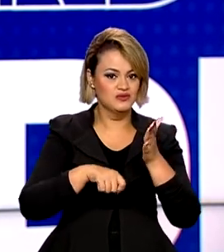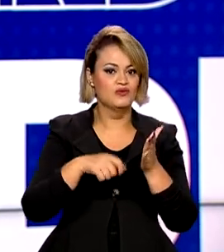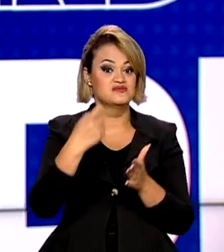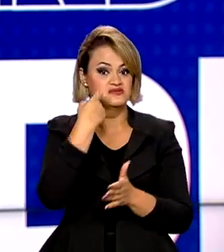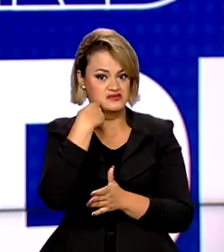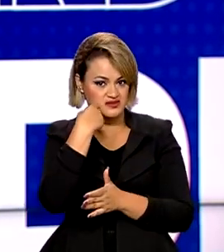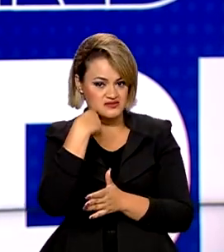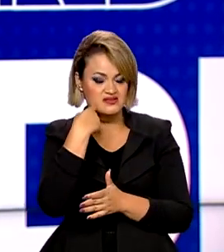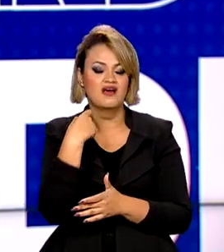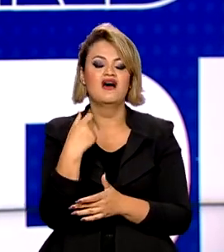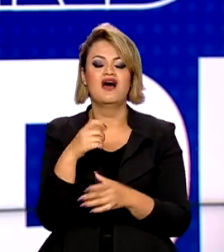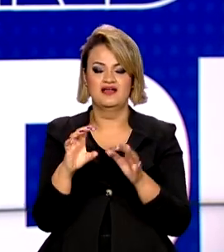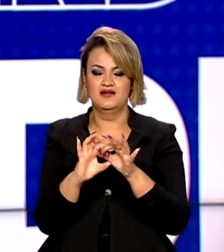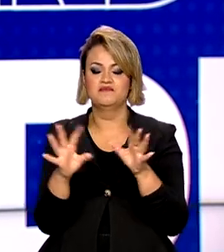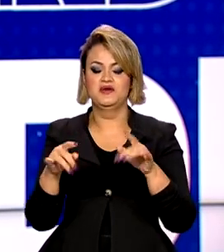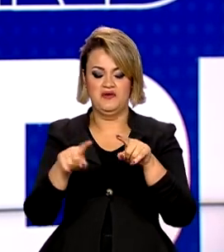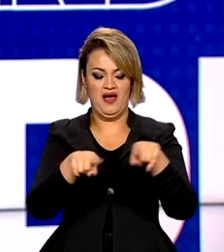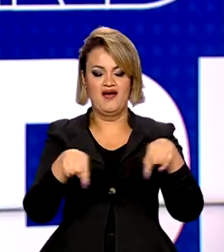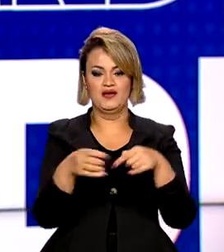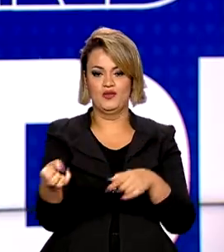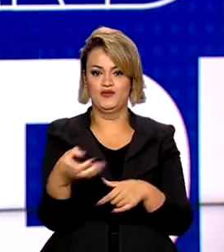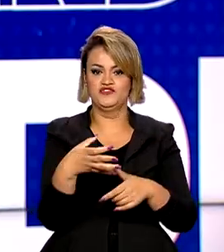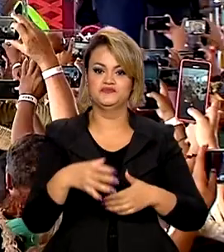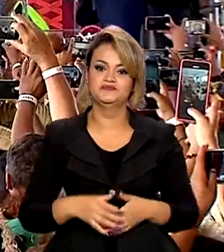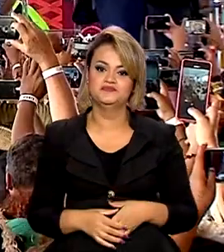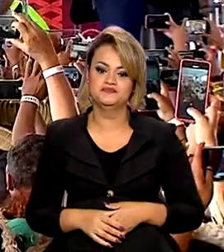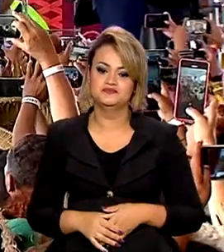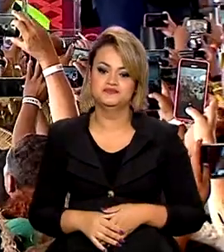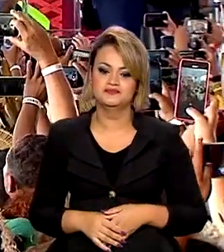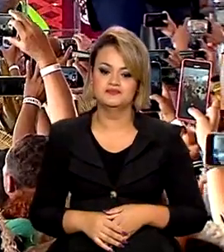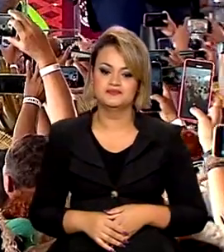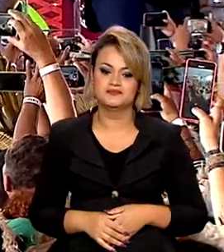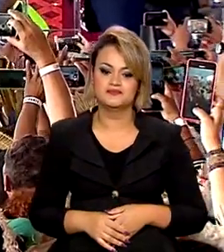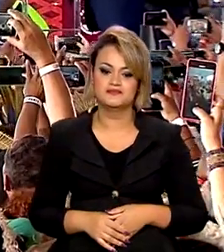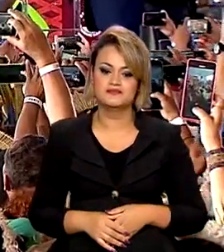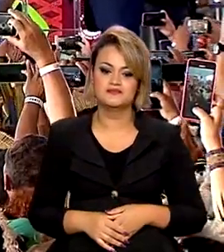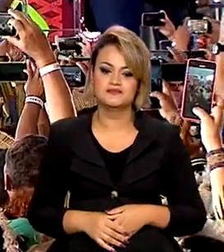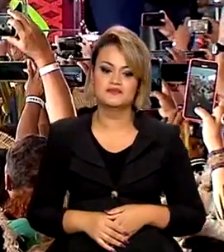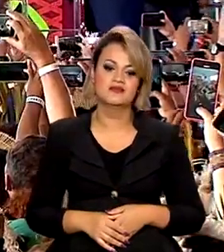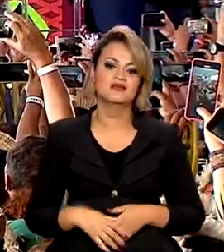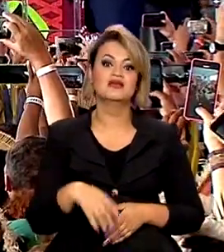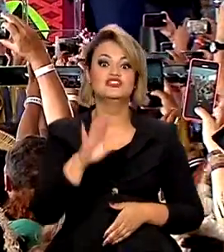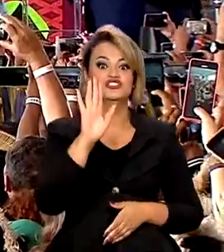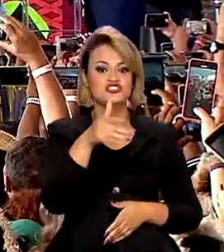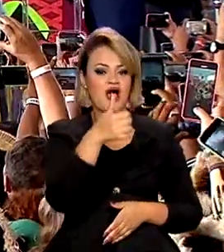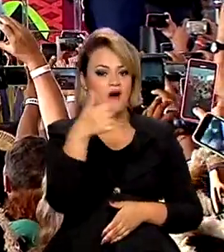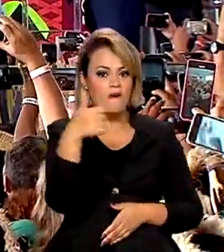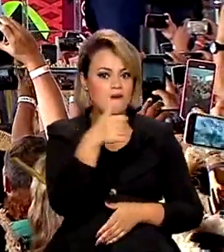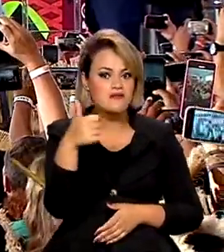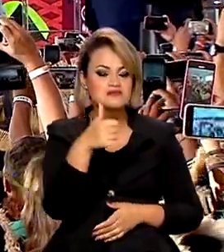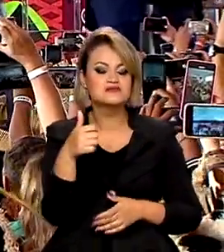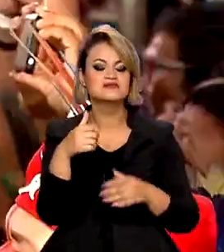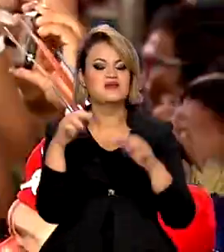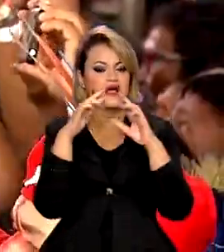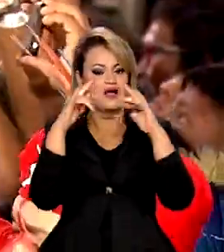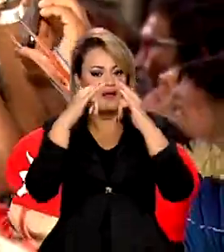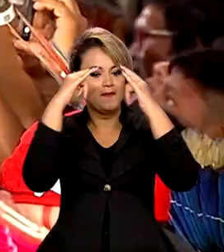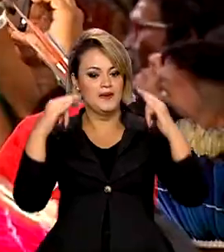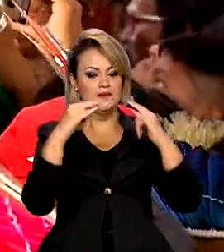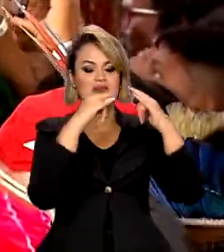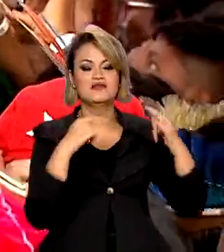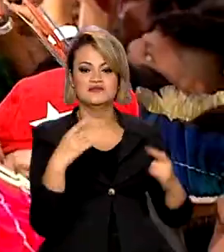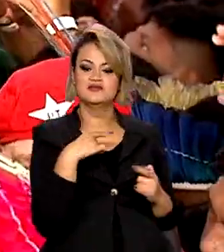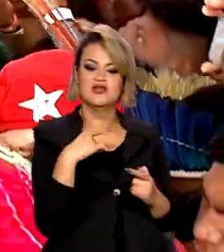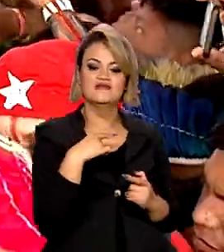encerramento do encontro Acampamento Terra Livre. Foi a 19ª edição do Acampamento Terra